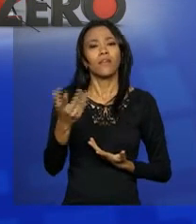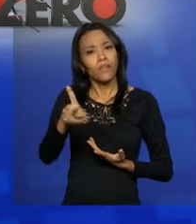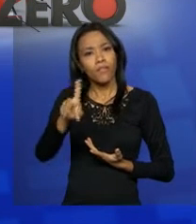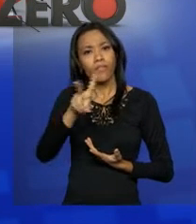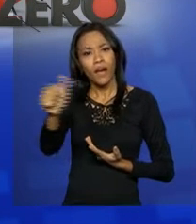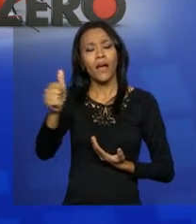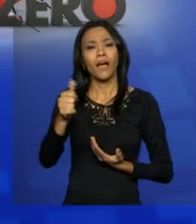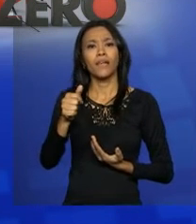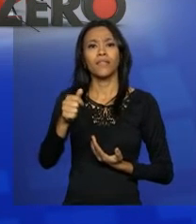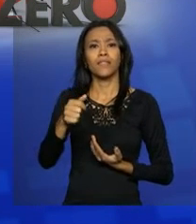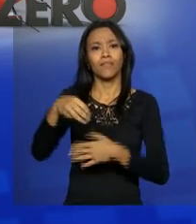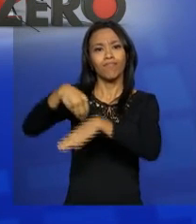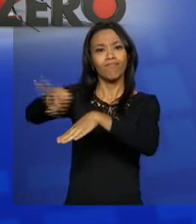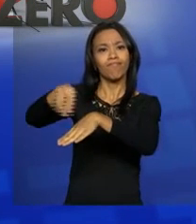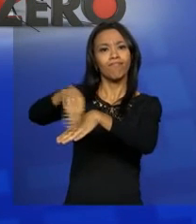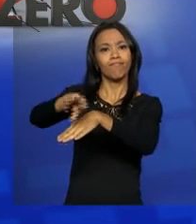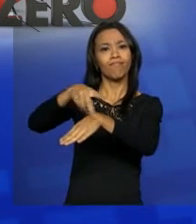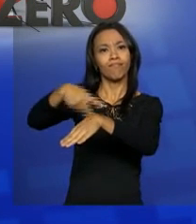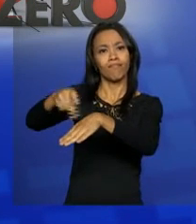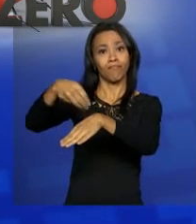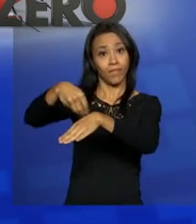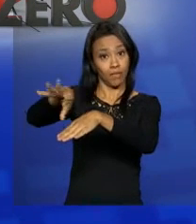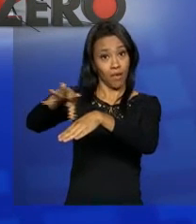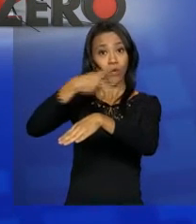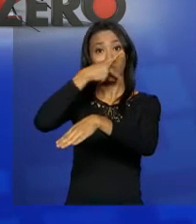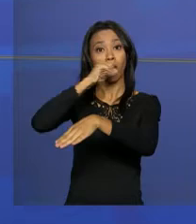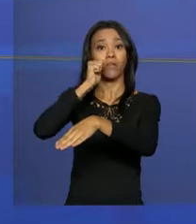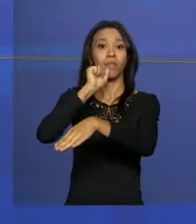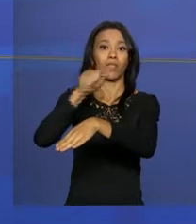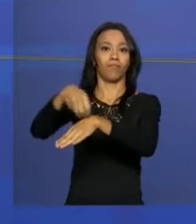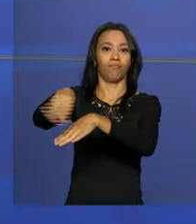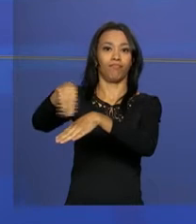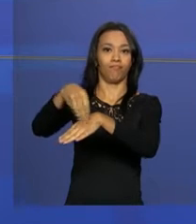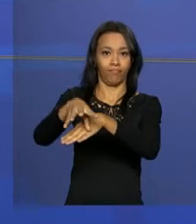esse exército com gente adulta, que são os pais.